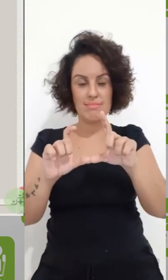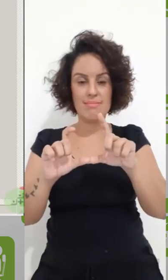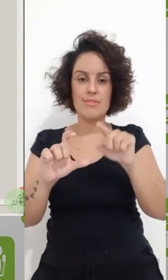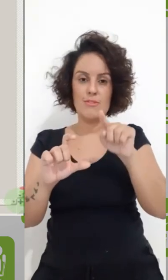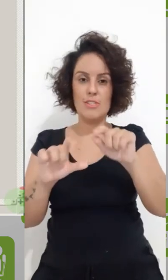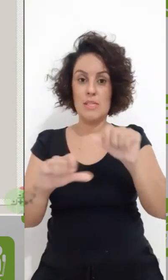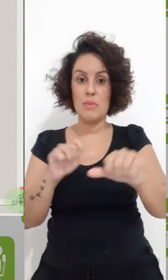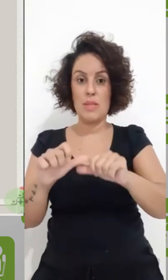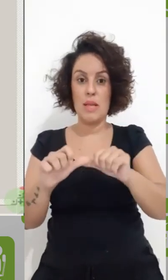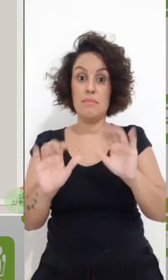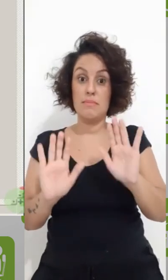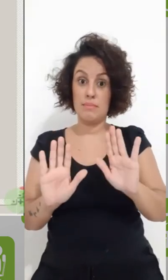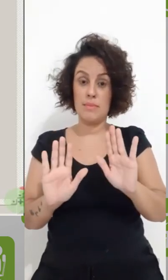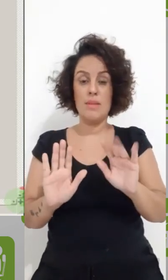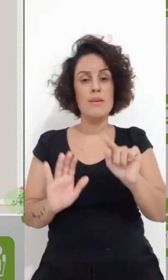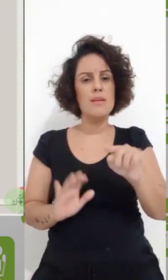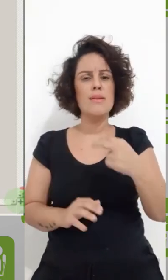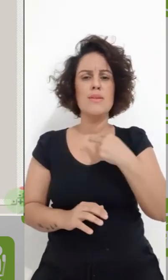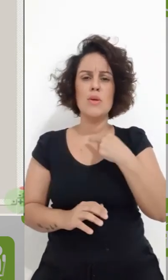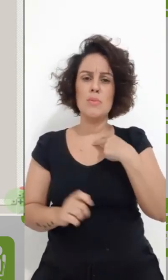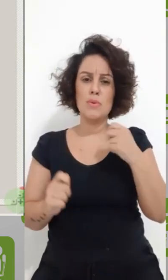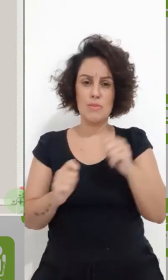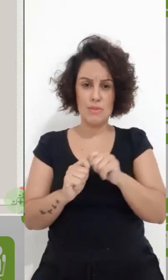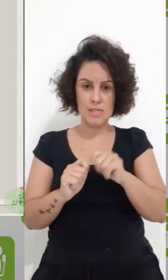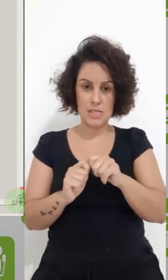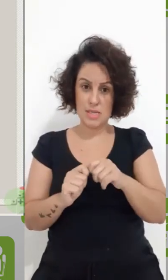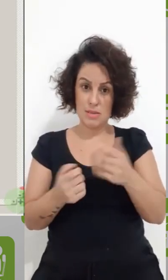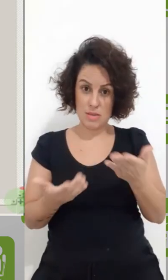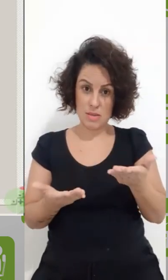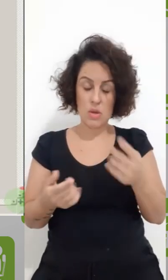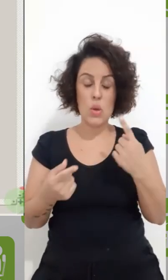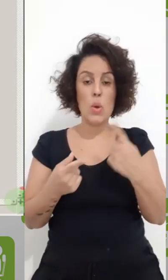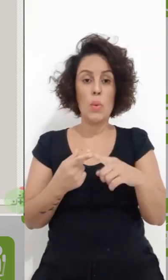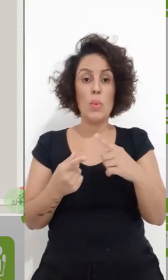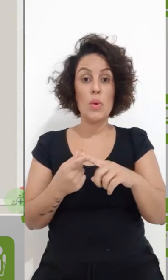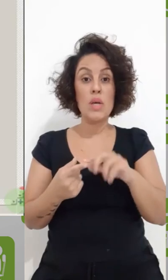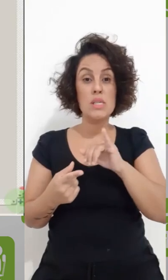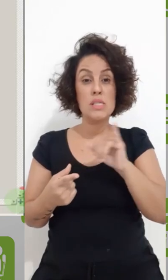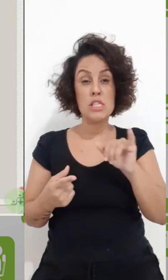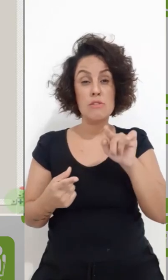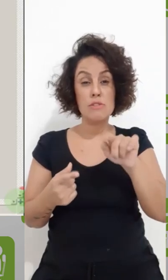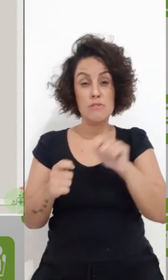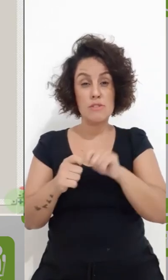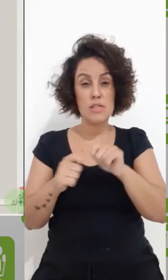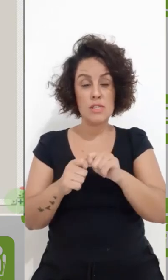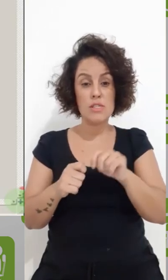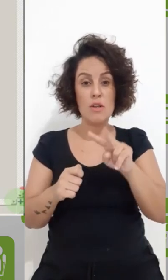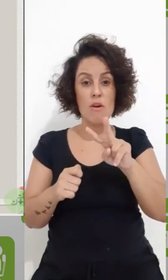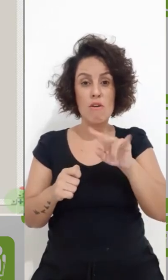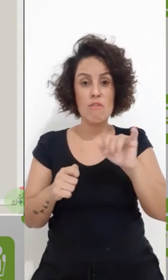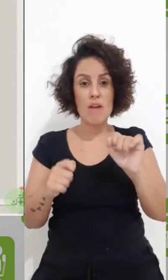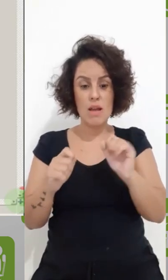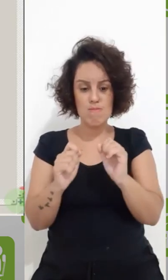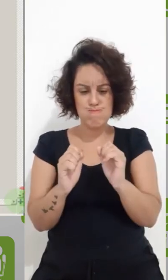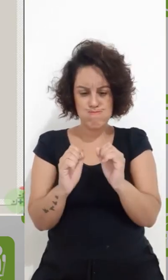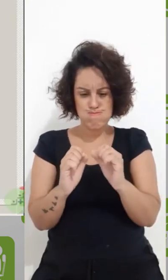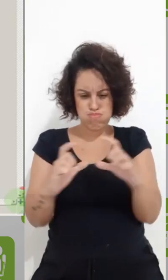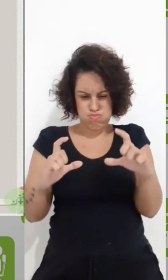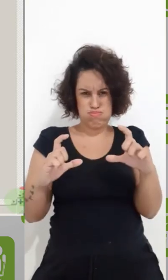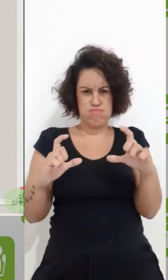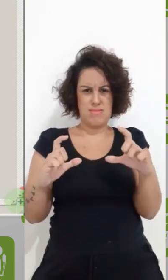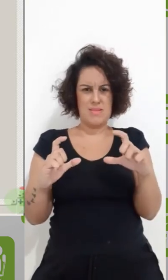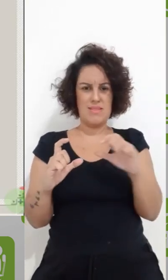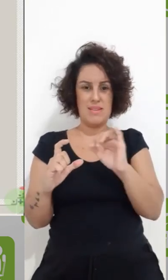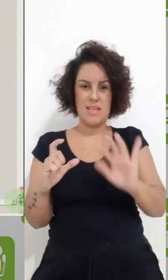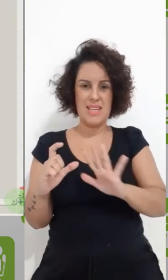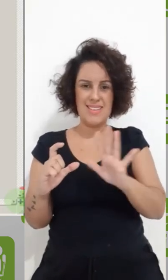dpi. Eu não posso fazer isso, porque se eu fizer isso, eu vou estourar a minha quantidade de